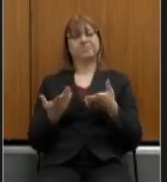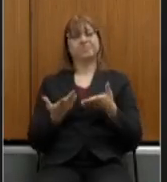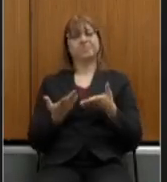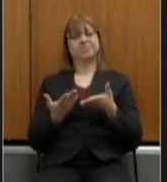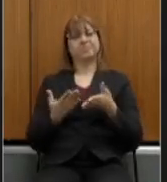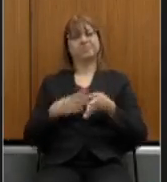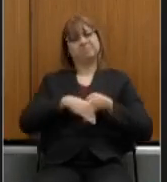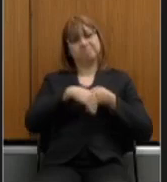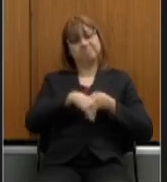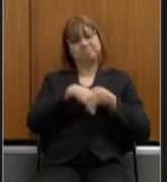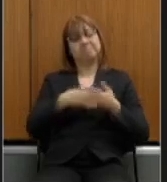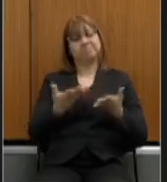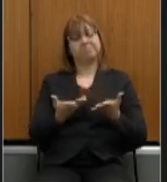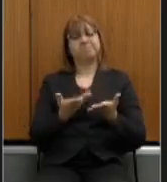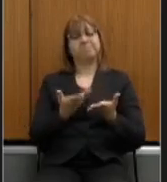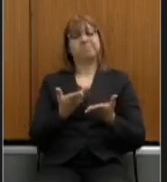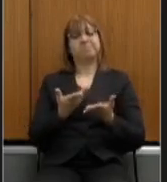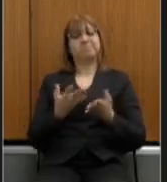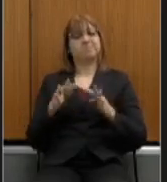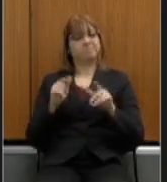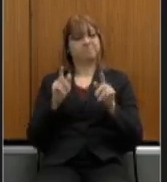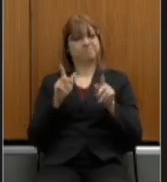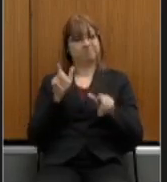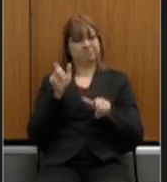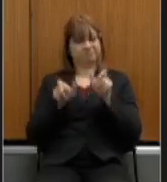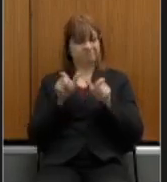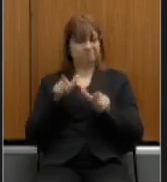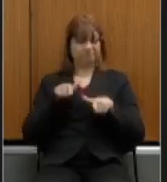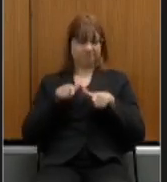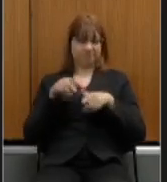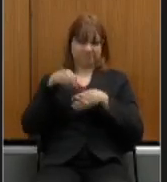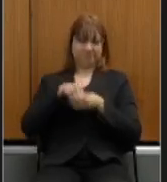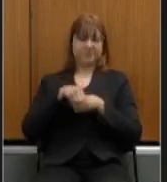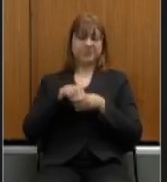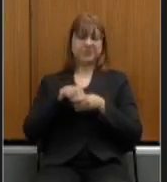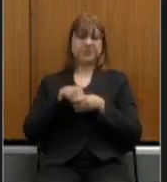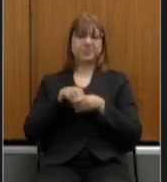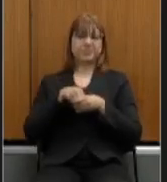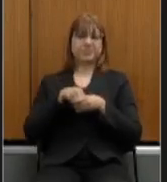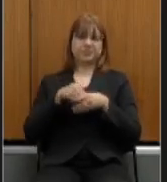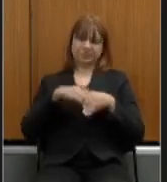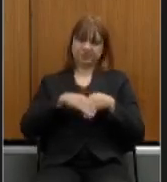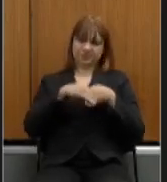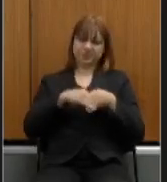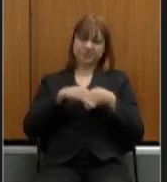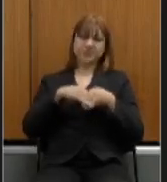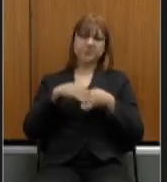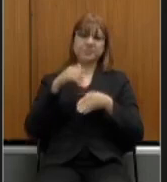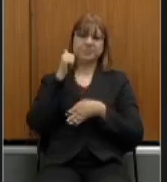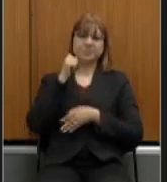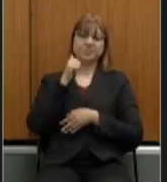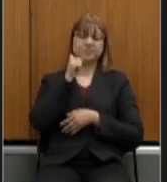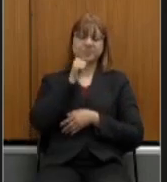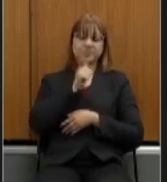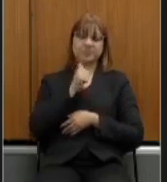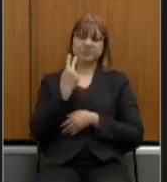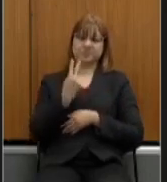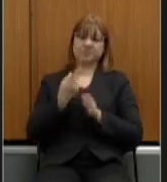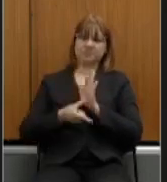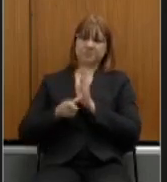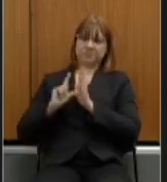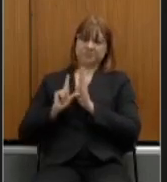deste Parlamento cumprimento quem me antecedeu a Cristiane Galvão